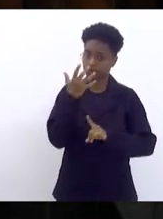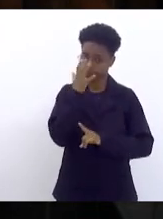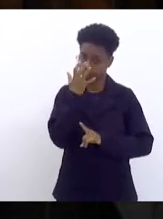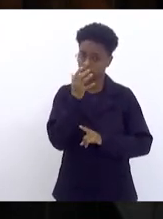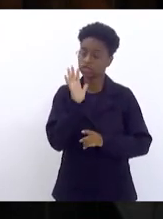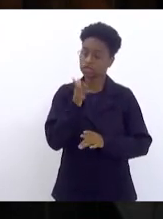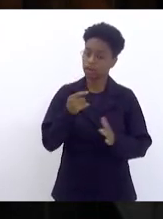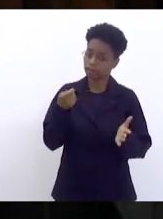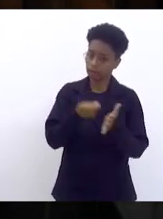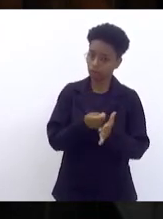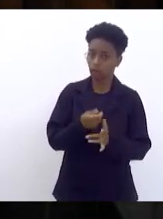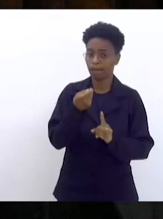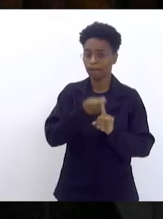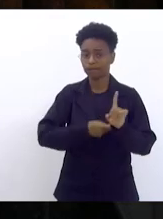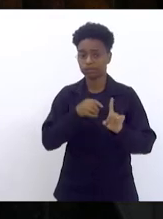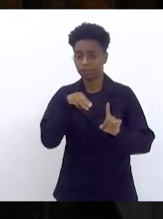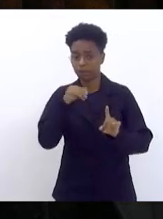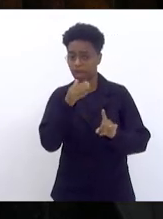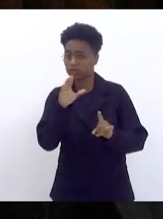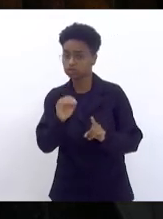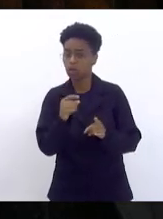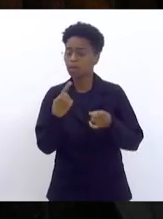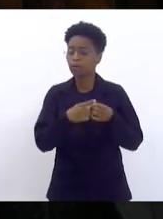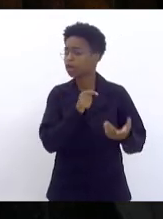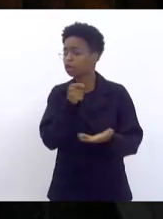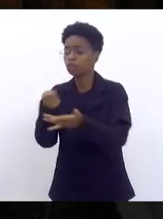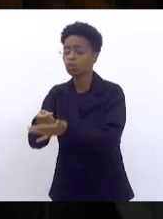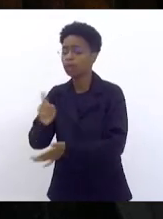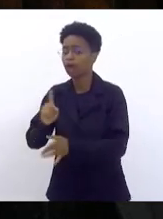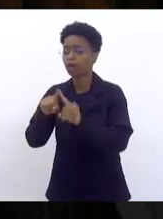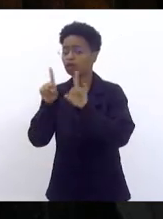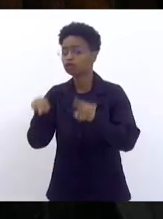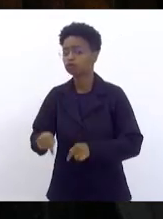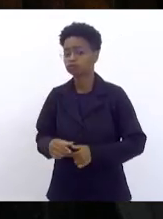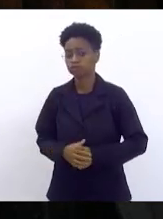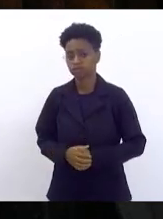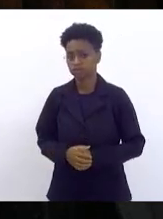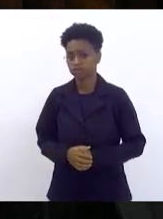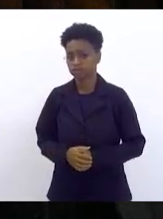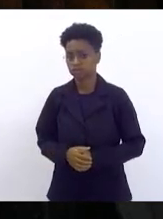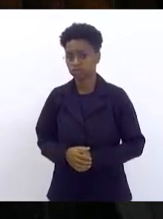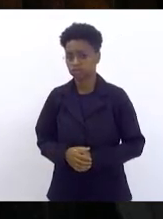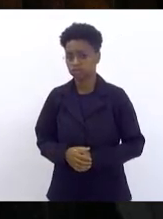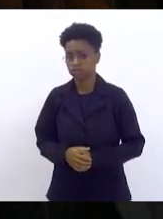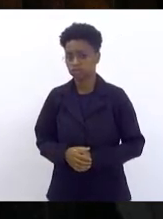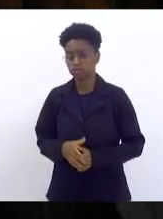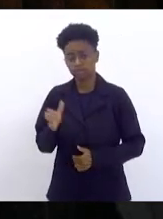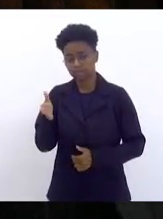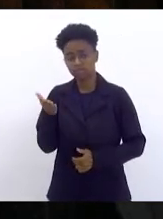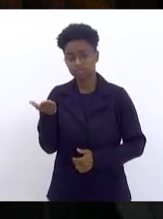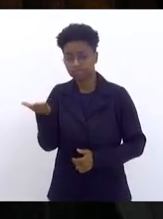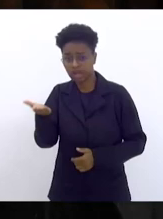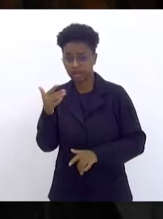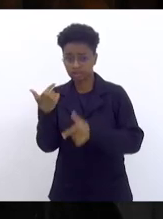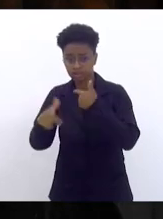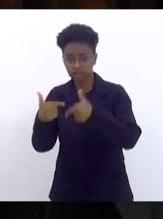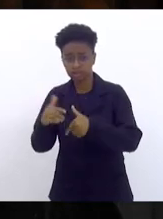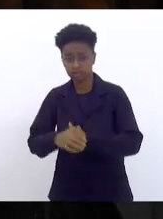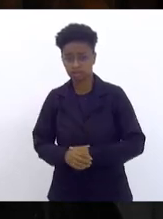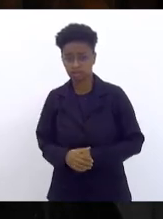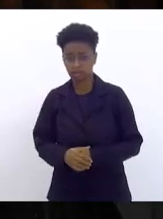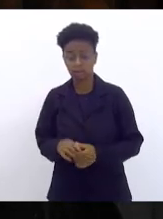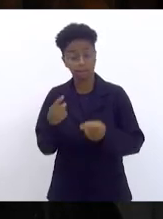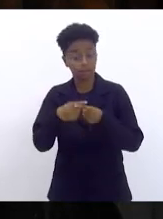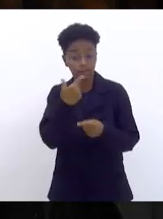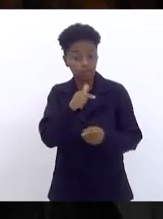mês de março. E por que não honra com as suas obrigações com os funcionários que estão lá na ponta? Porque não tem